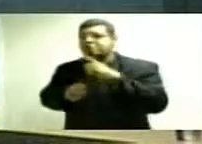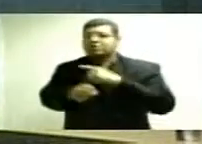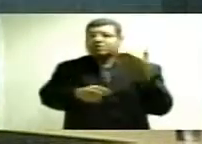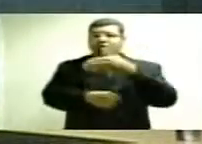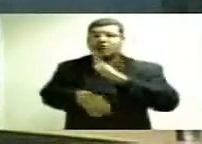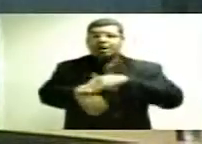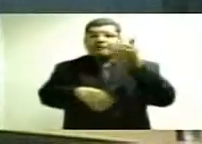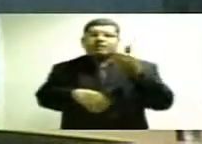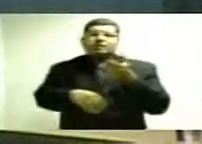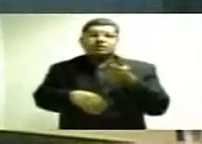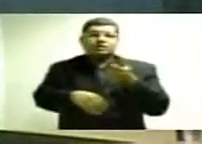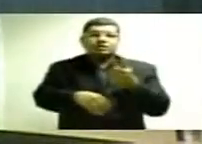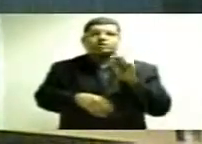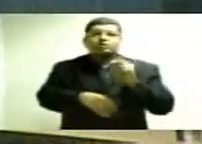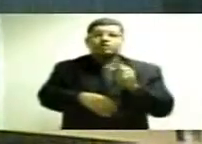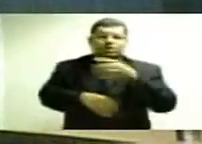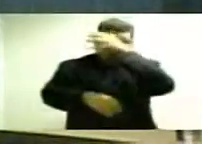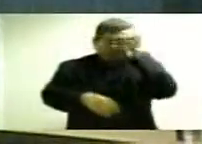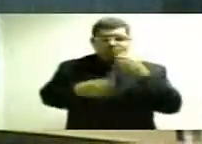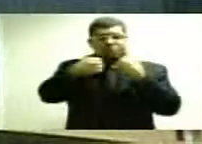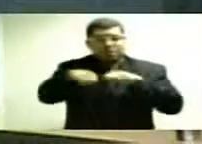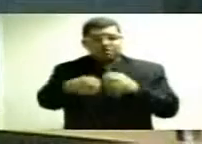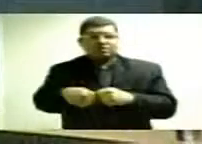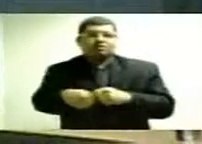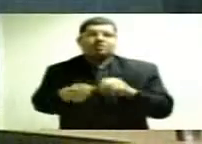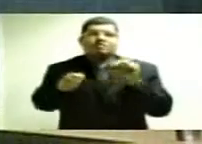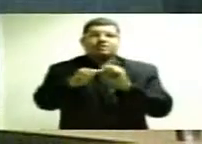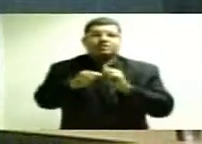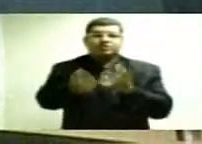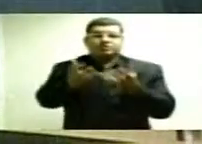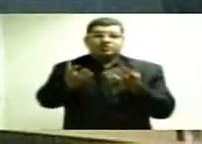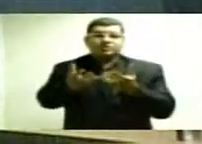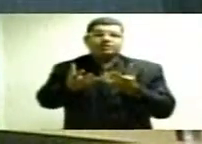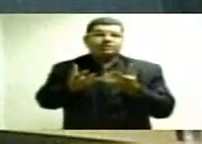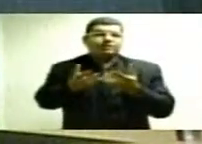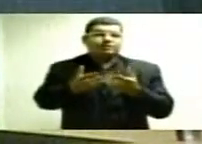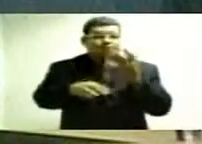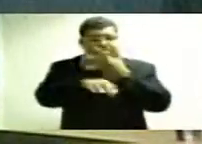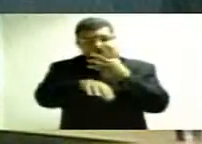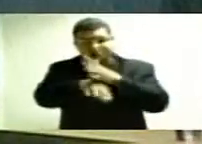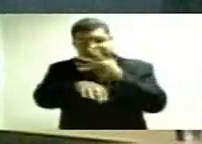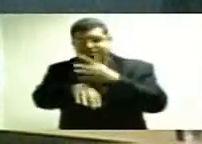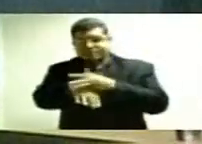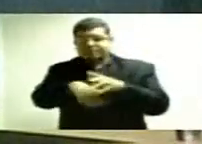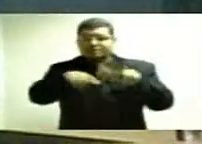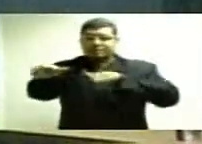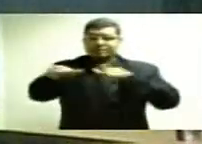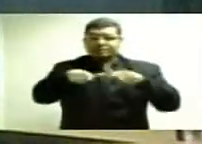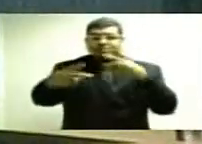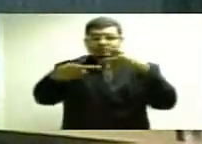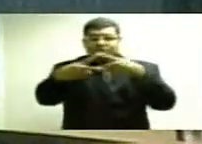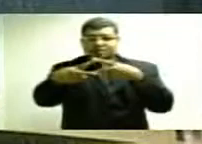arrecada mais do que o Amazonas Prev precisa para exercer as suas funções